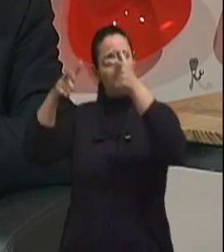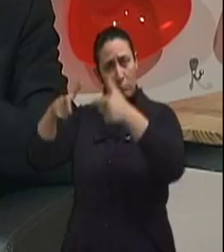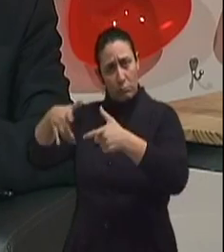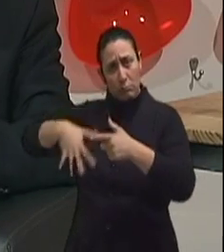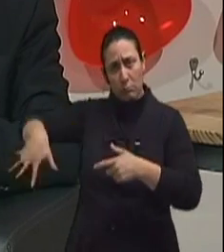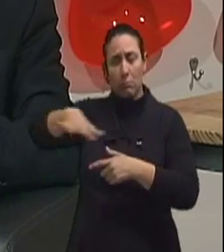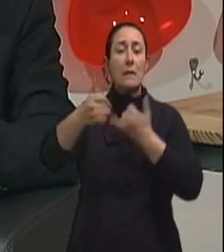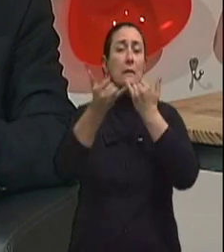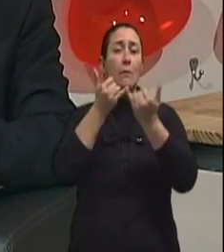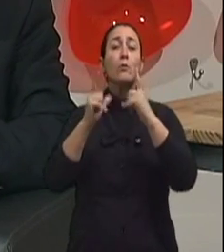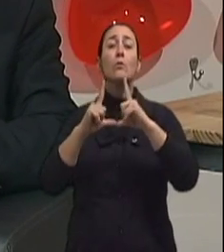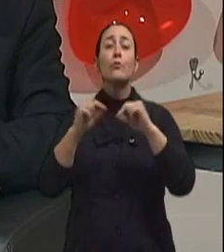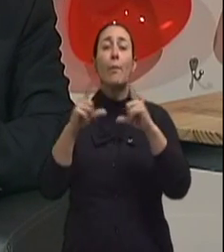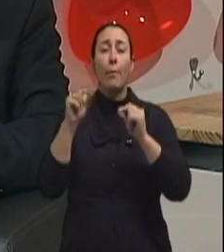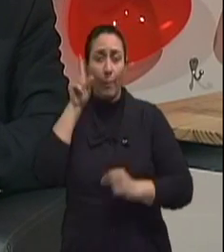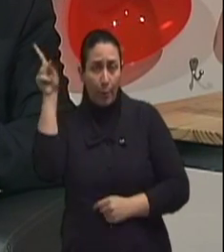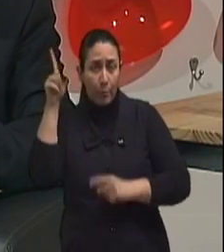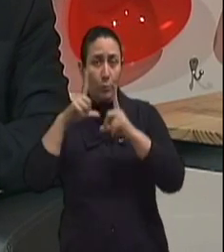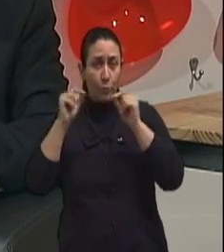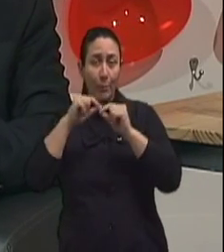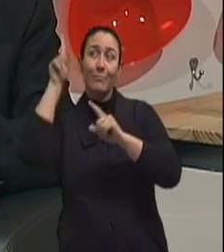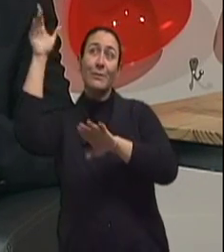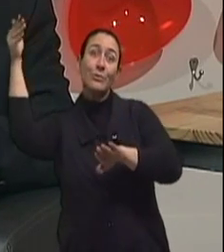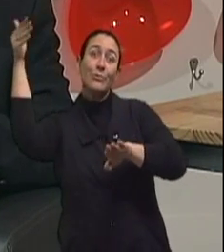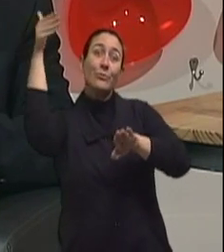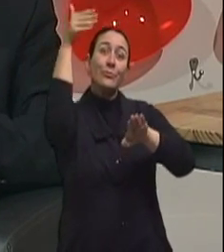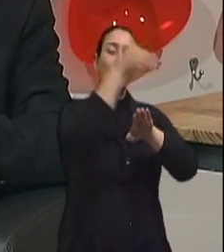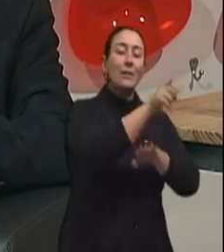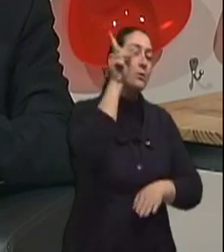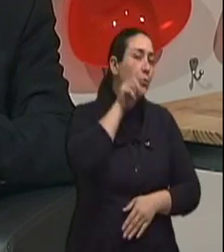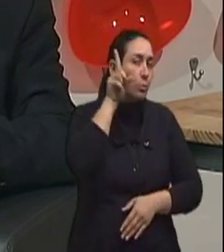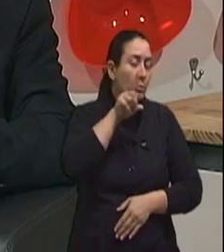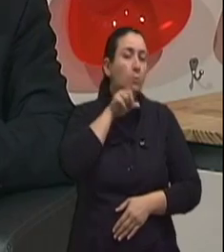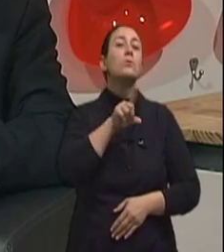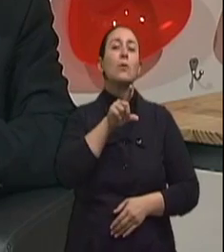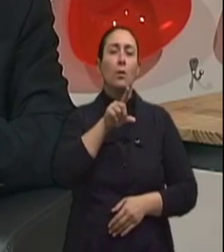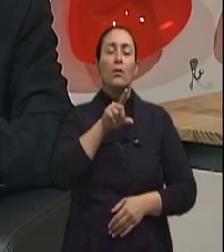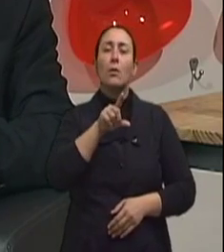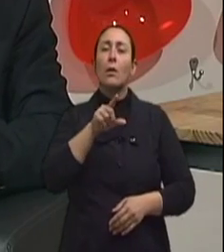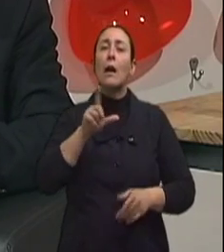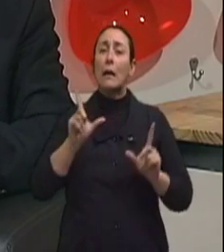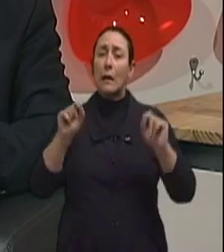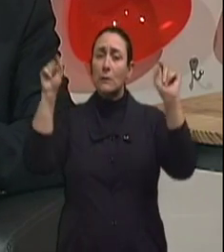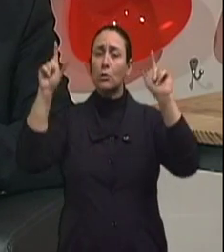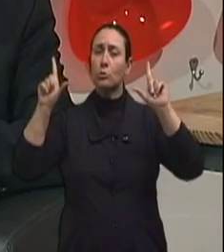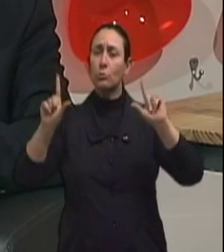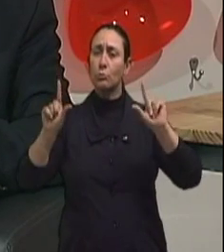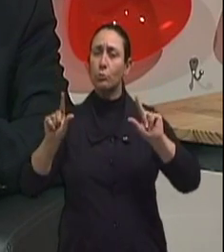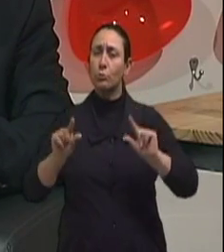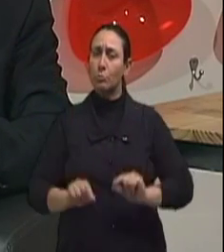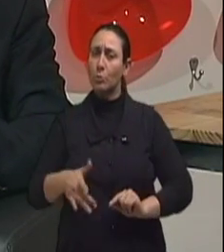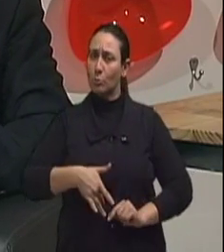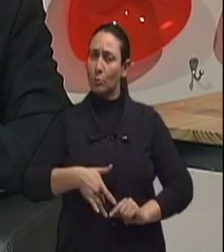risco, como o Japão, que ao imigrarem para os Estados Unidos, a incidência do câncer de estômago vai diminuindo ao que aquela população